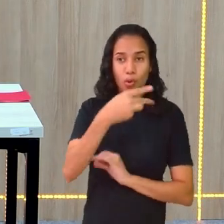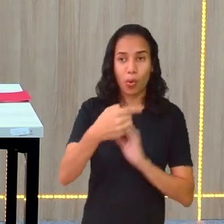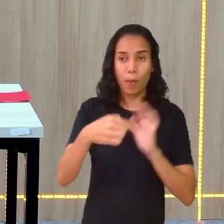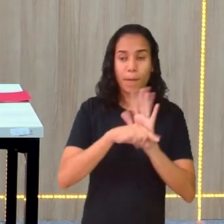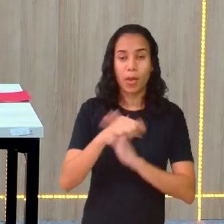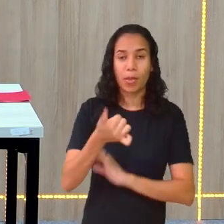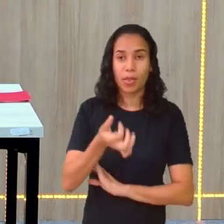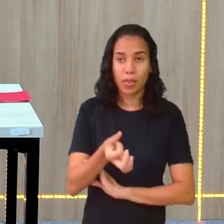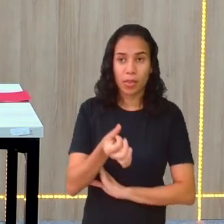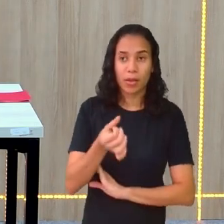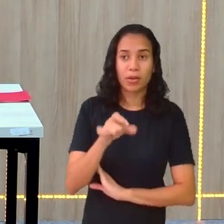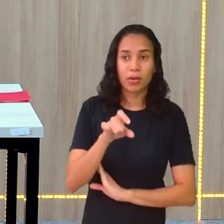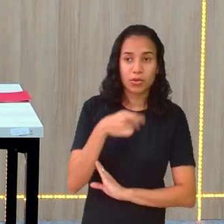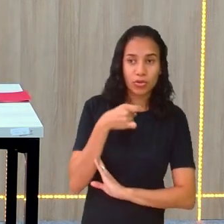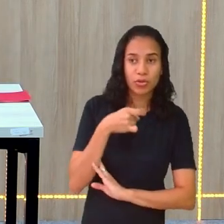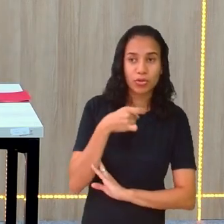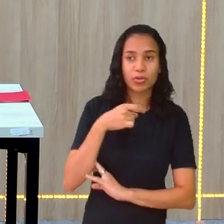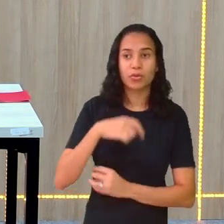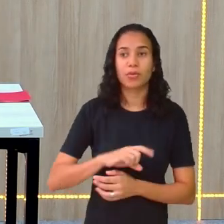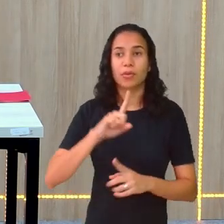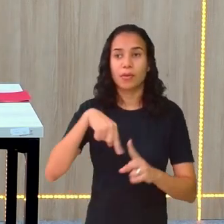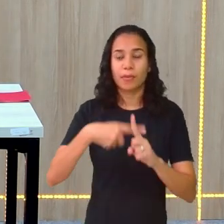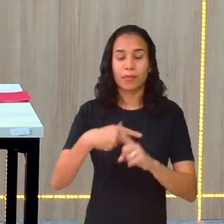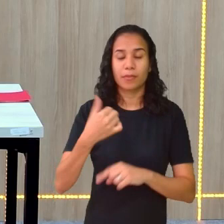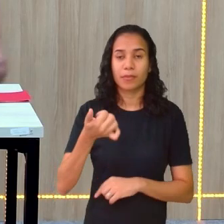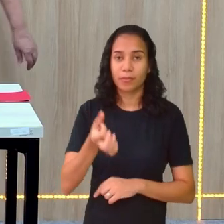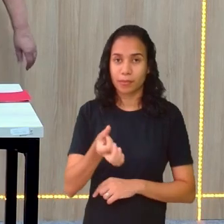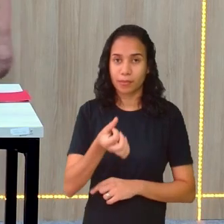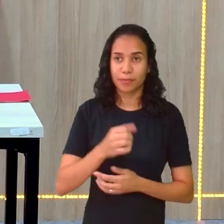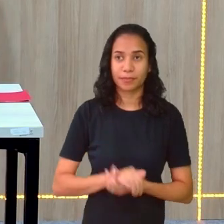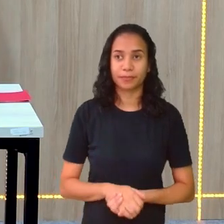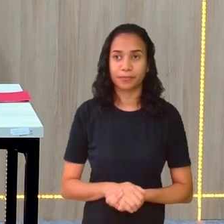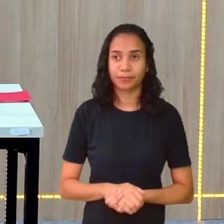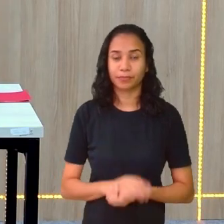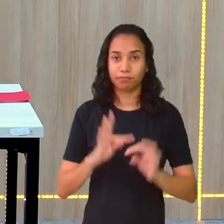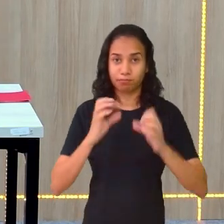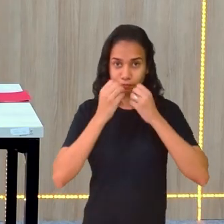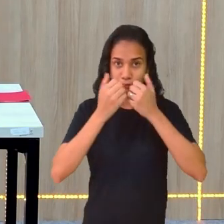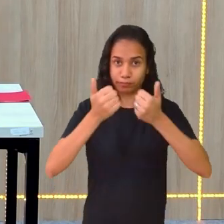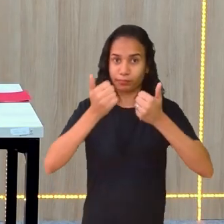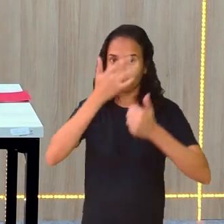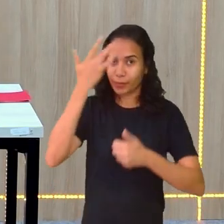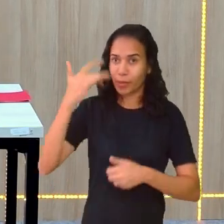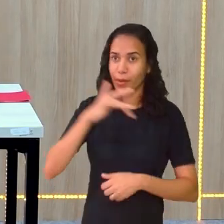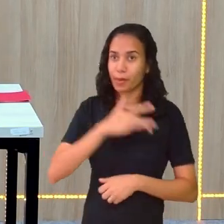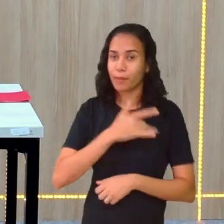16x mais 16. Tudo bem, gente?